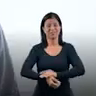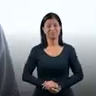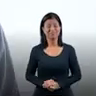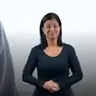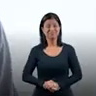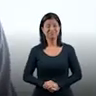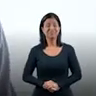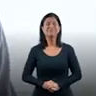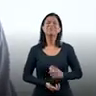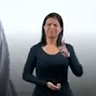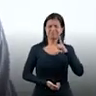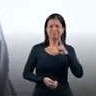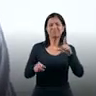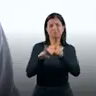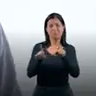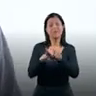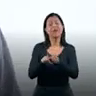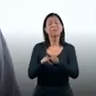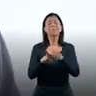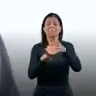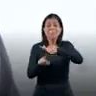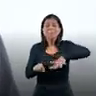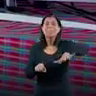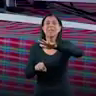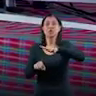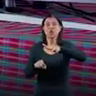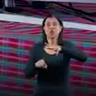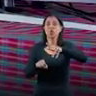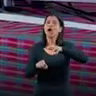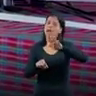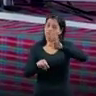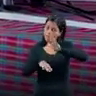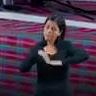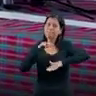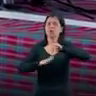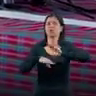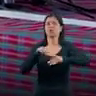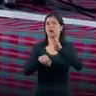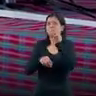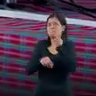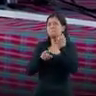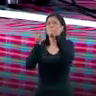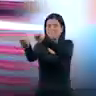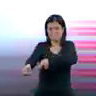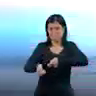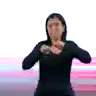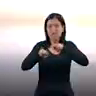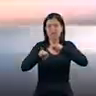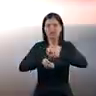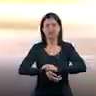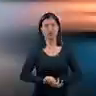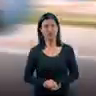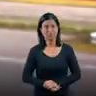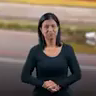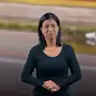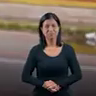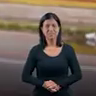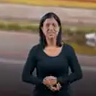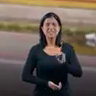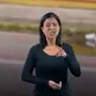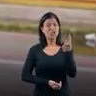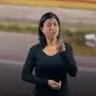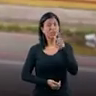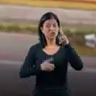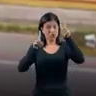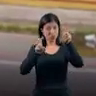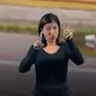Que são os nossos pescadores que têm uma tradição histórica da pesca aqui na ilha. Quando a gente fala